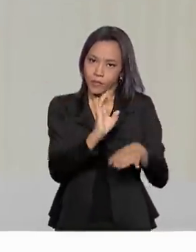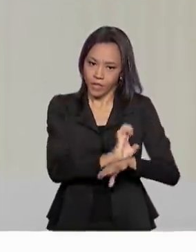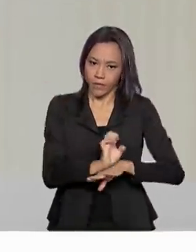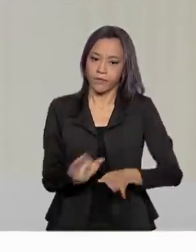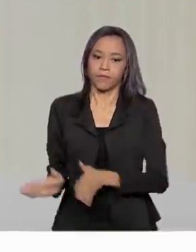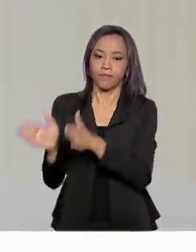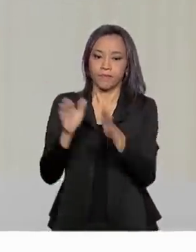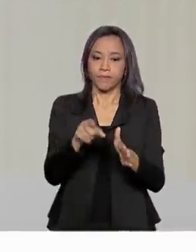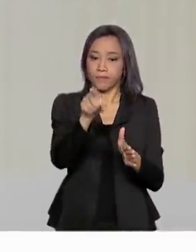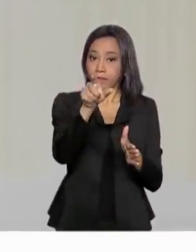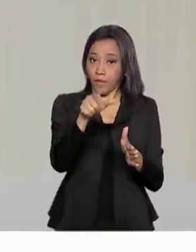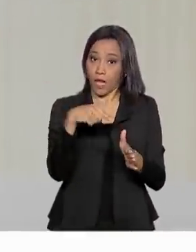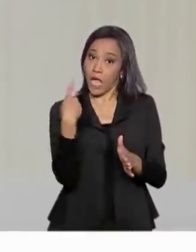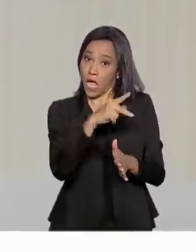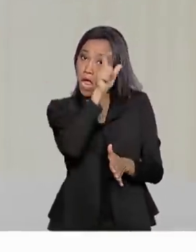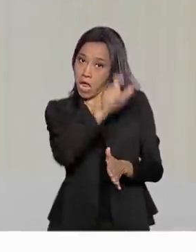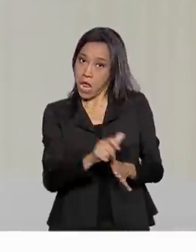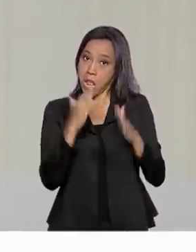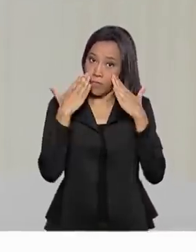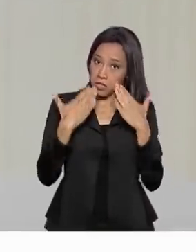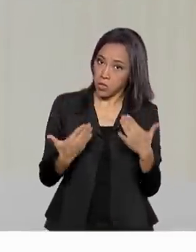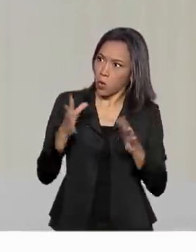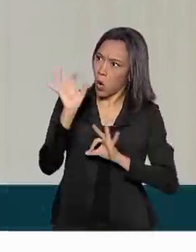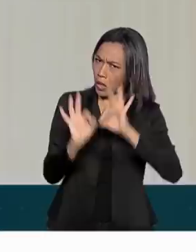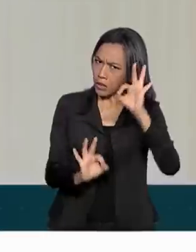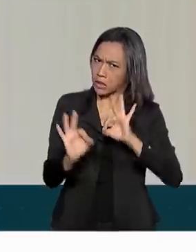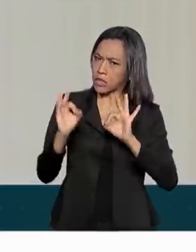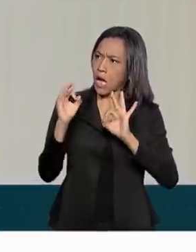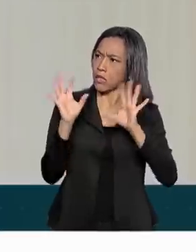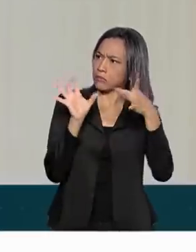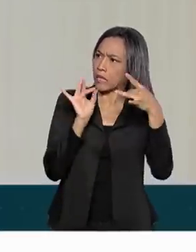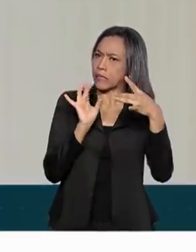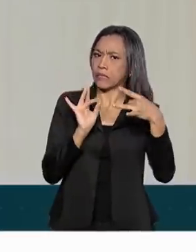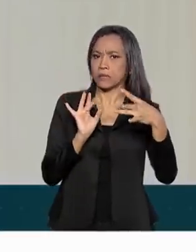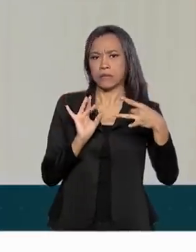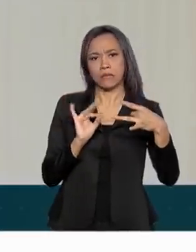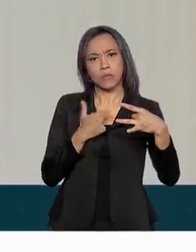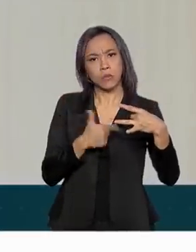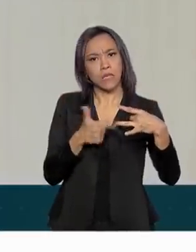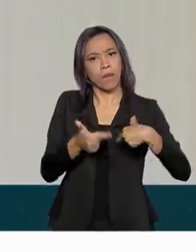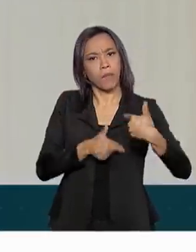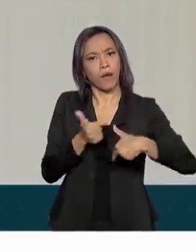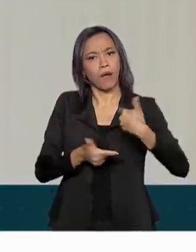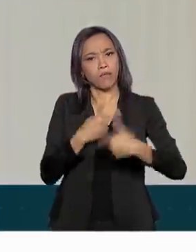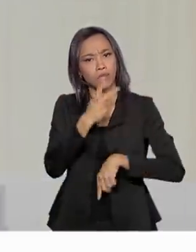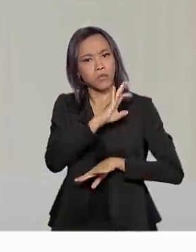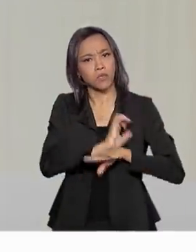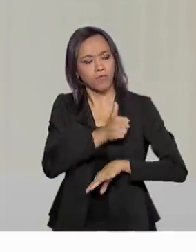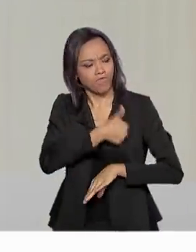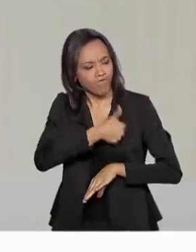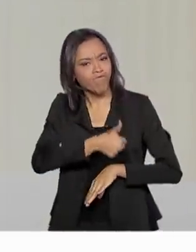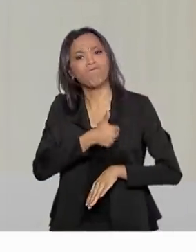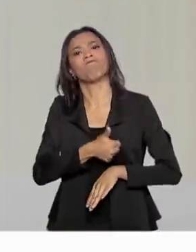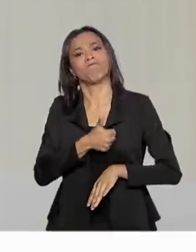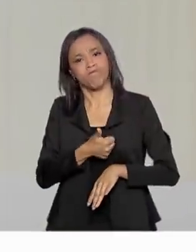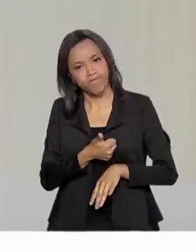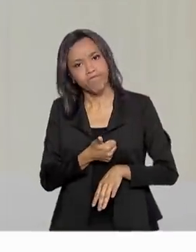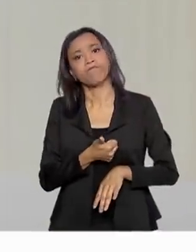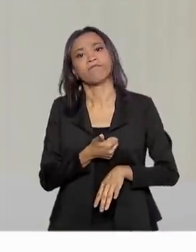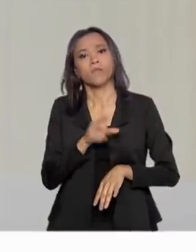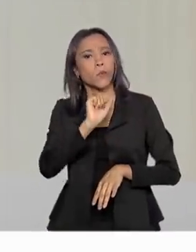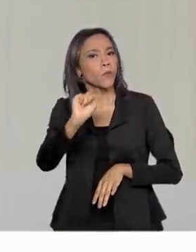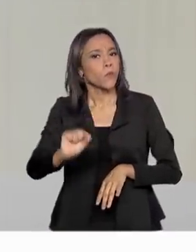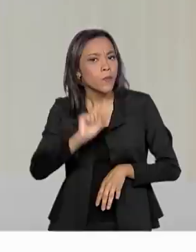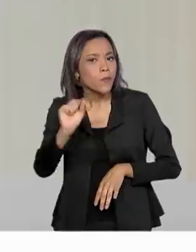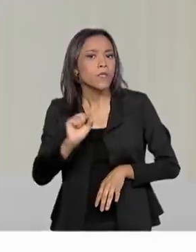de forma muito bem organizada todas as ações que o Estado vem fazendo, notadamente aí na